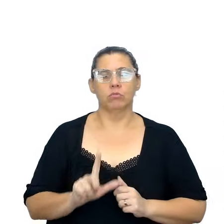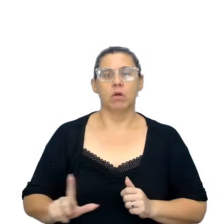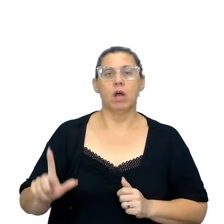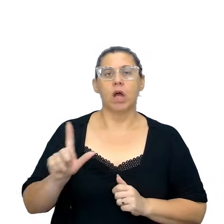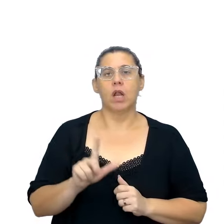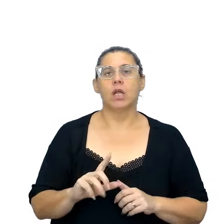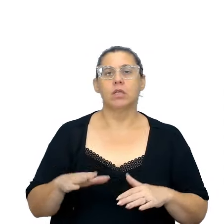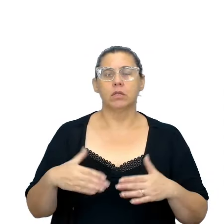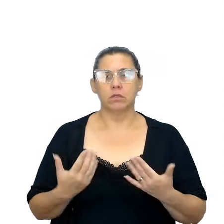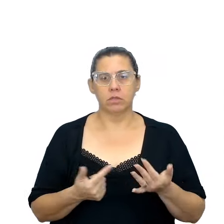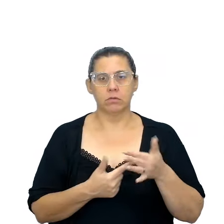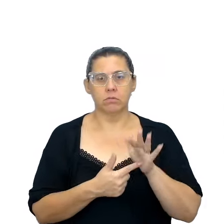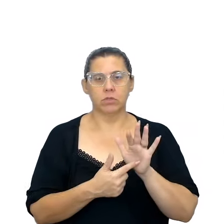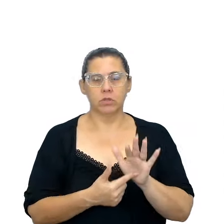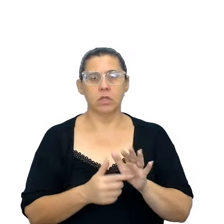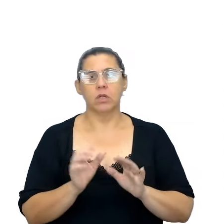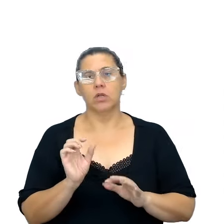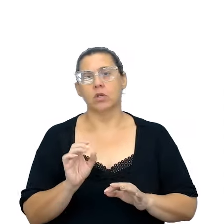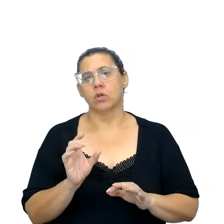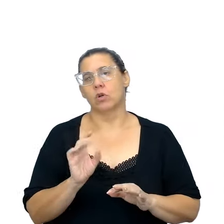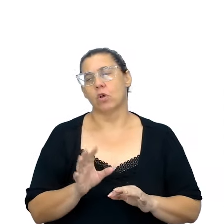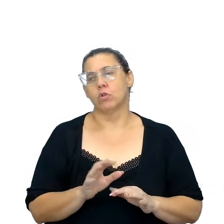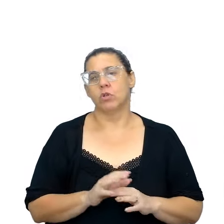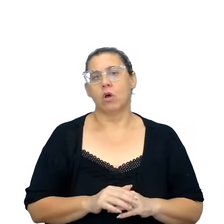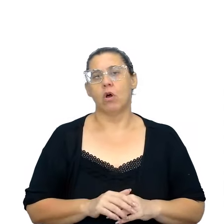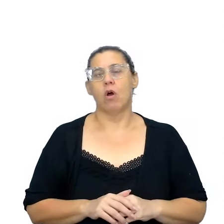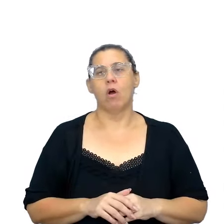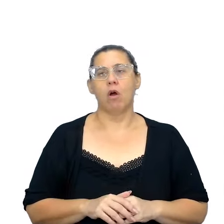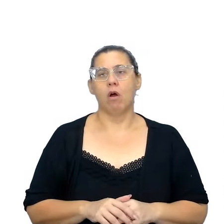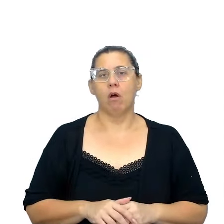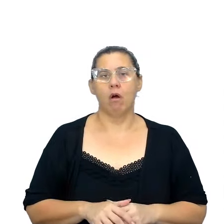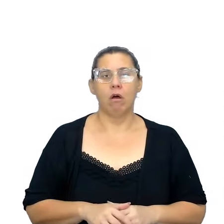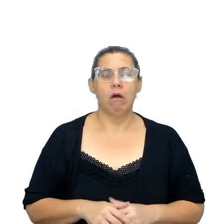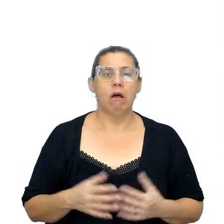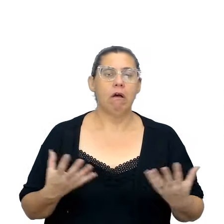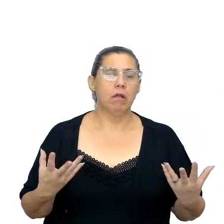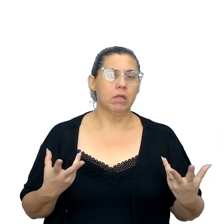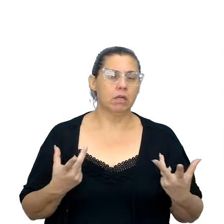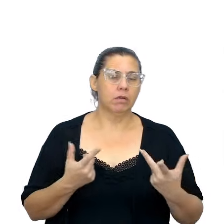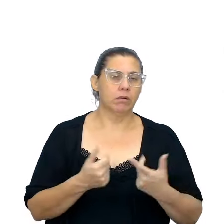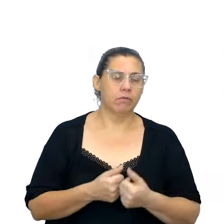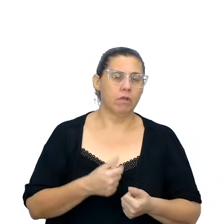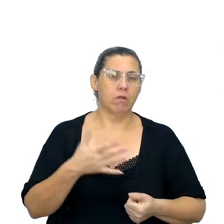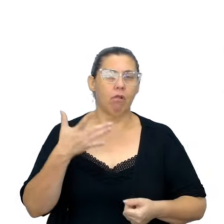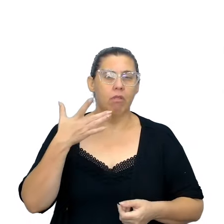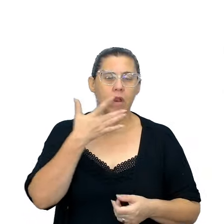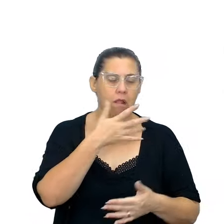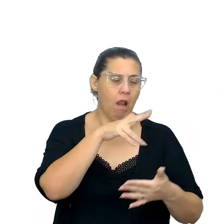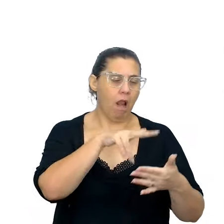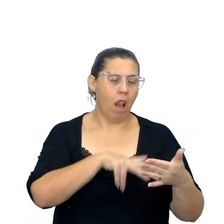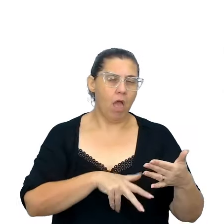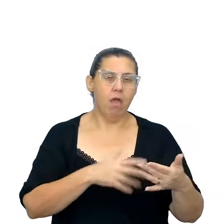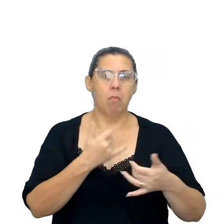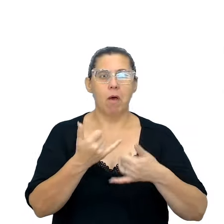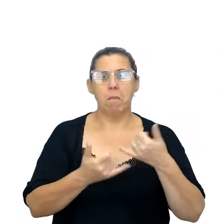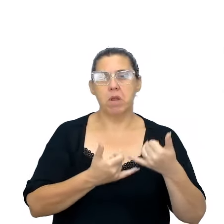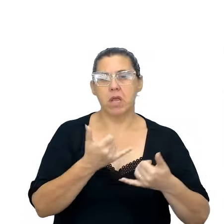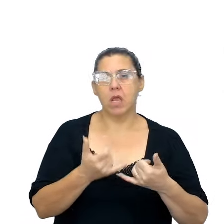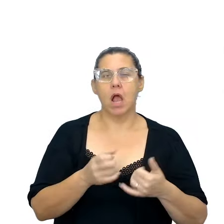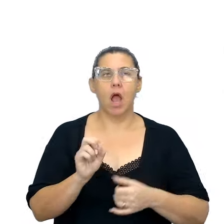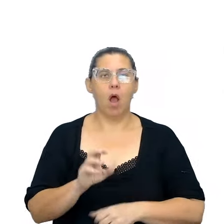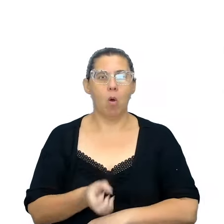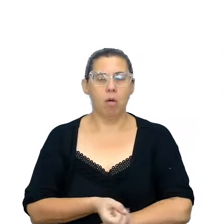assim, então, acrescentar não só o deleite, né, não só a questão de ler para se divertir, ou para se